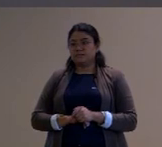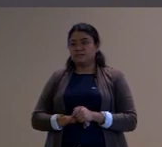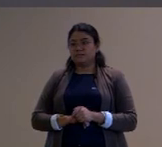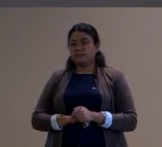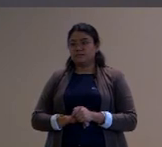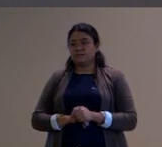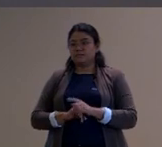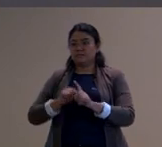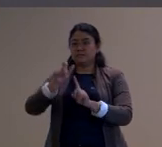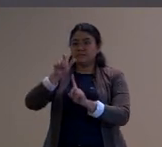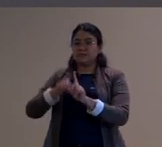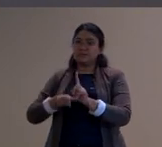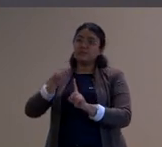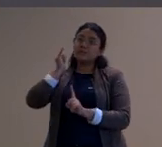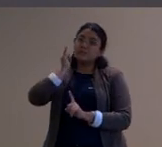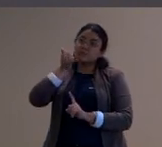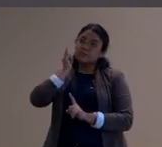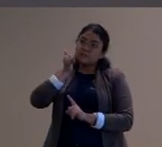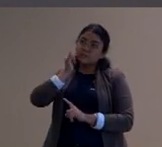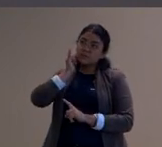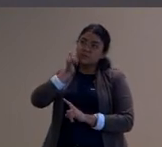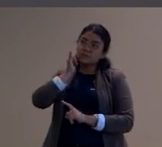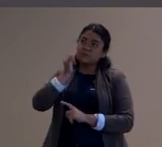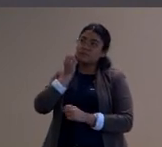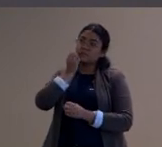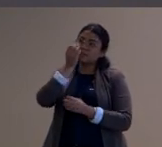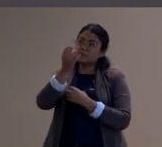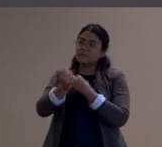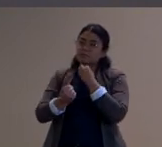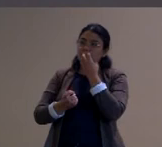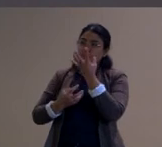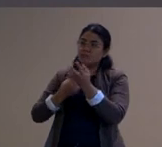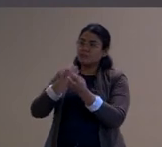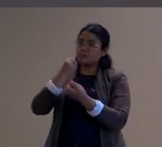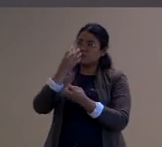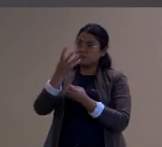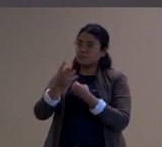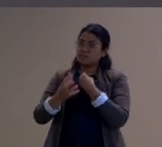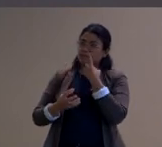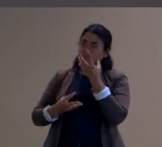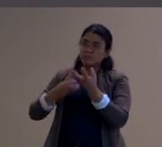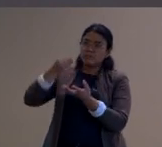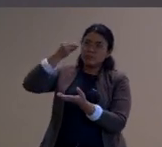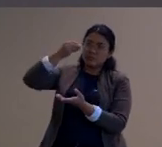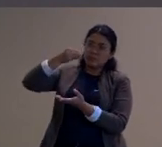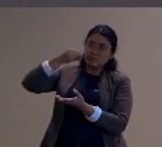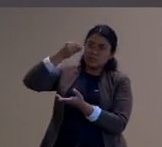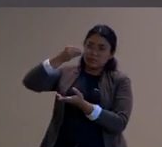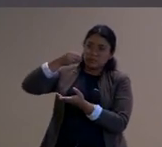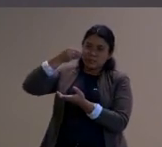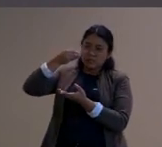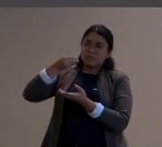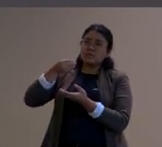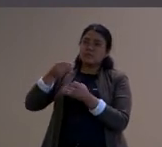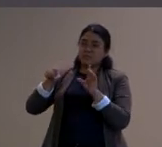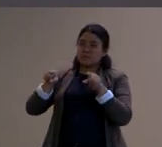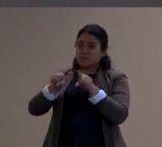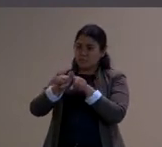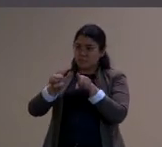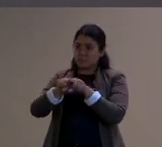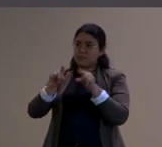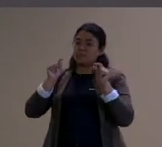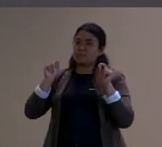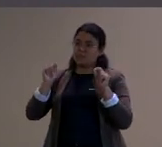ele vai contando recontando intercambiando experiências enfim ele também vai